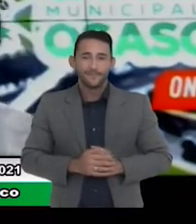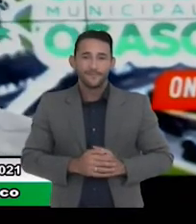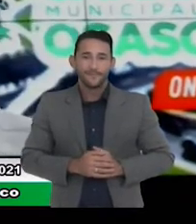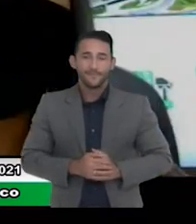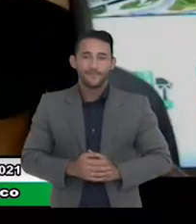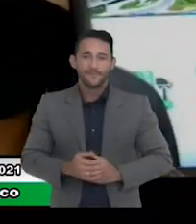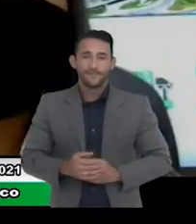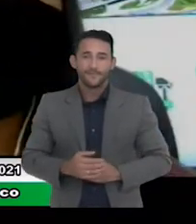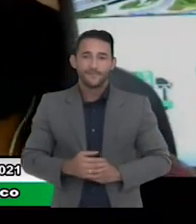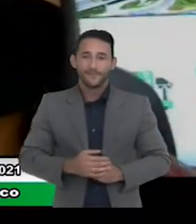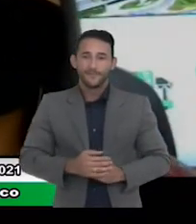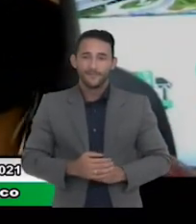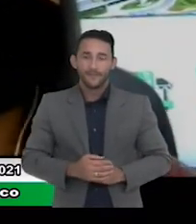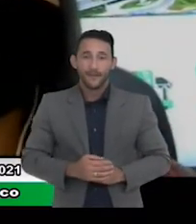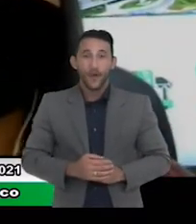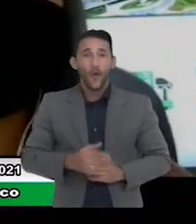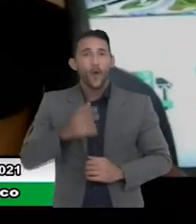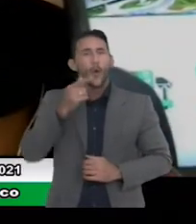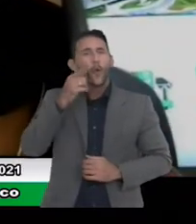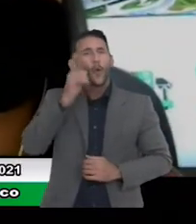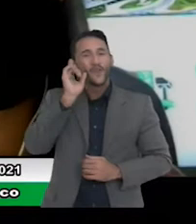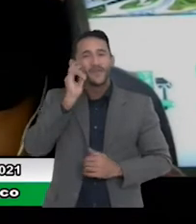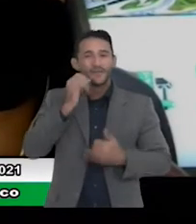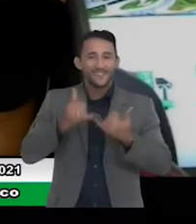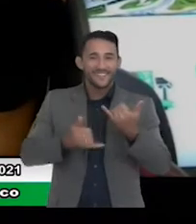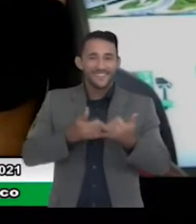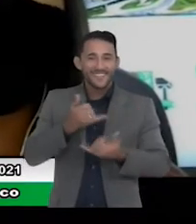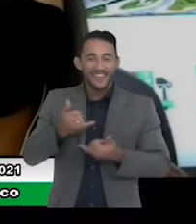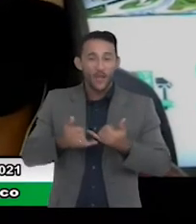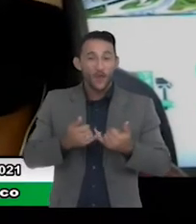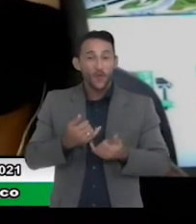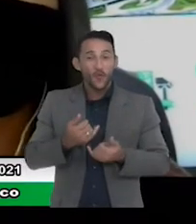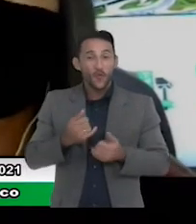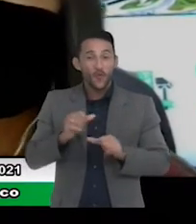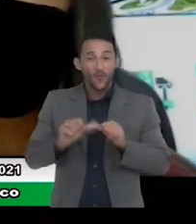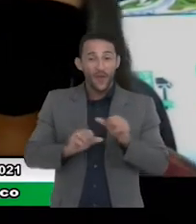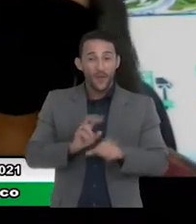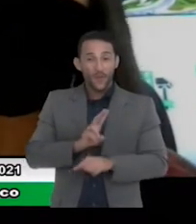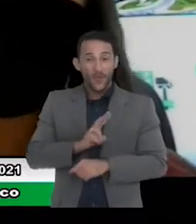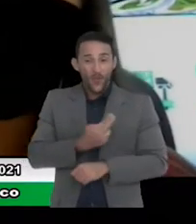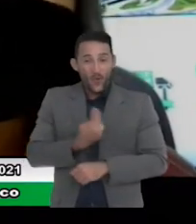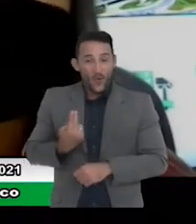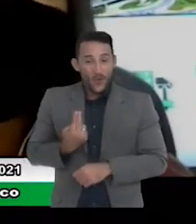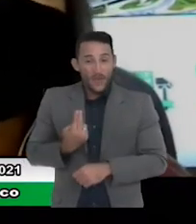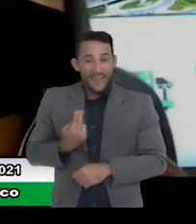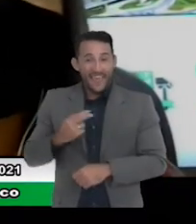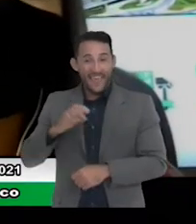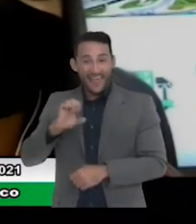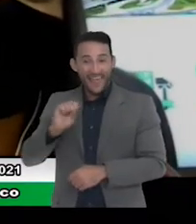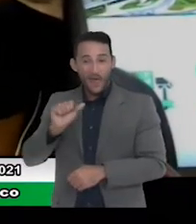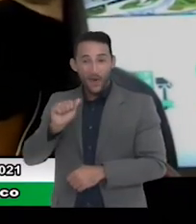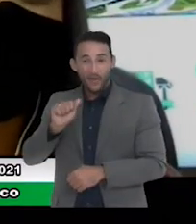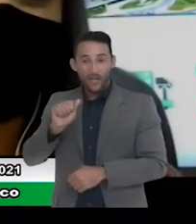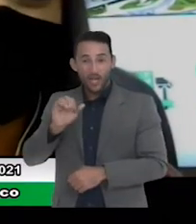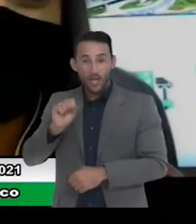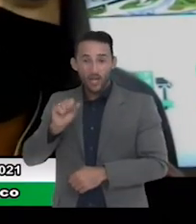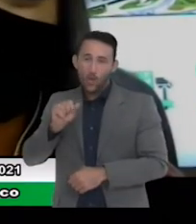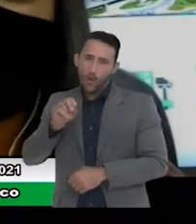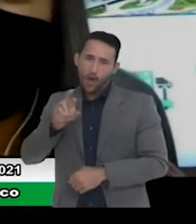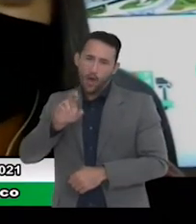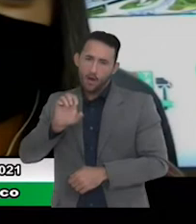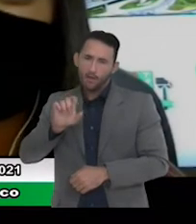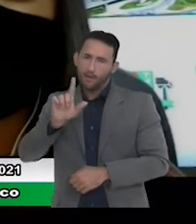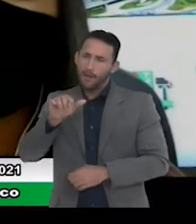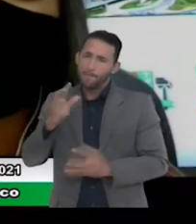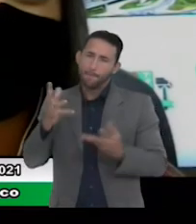eu brinquei ontem na audiência pública que ia mudar meu nome para Elza Soares aliás é maravilhosa